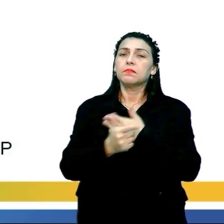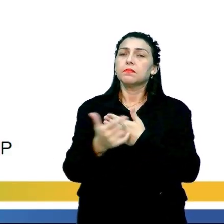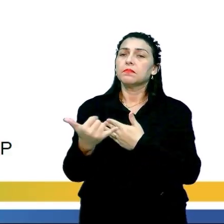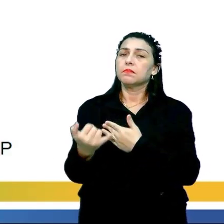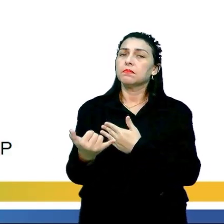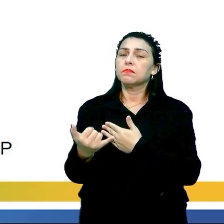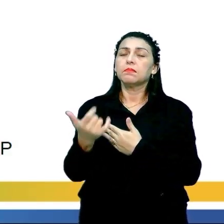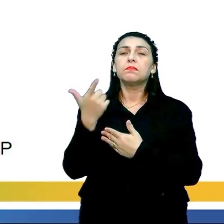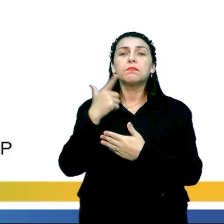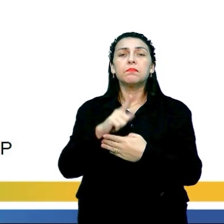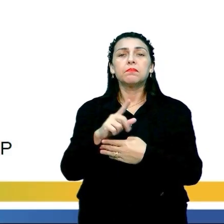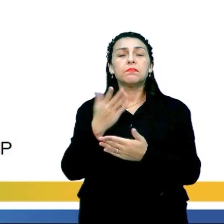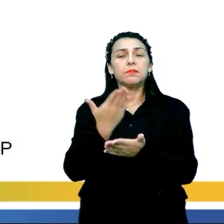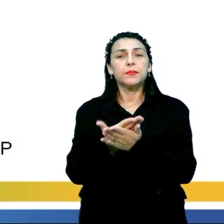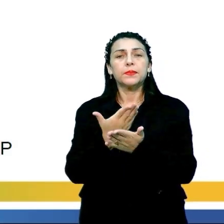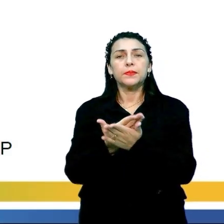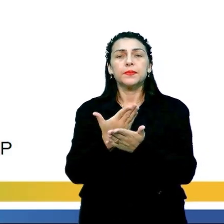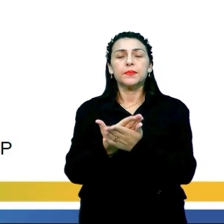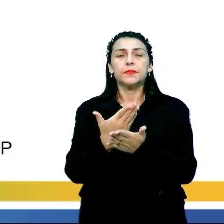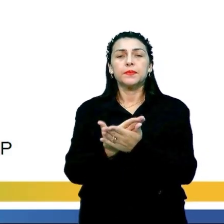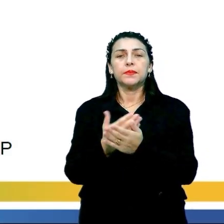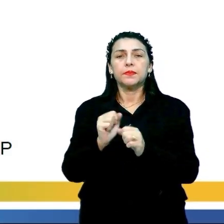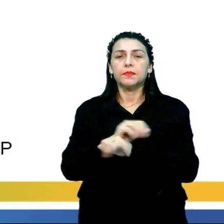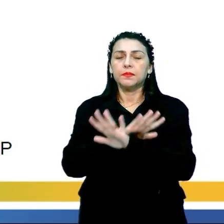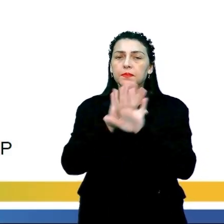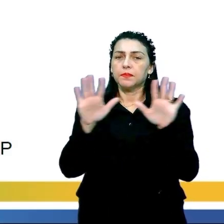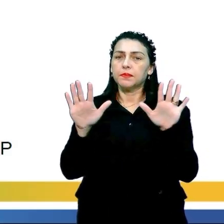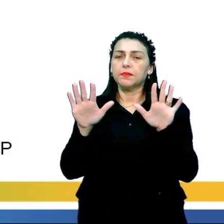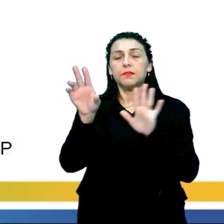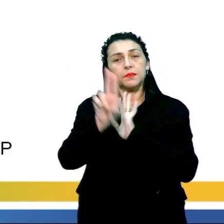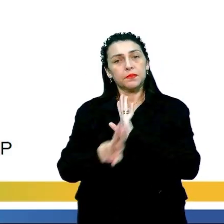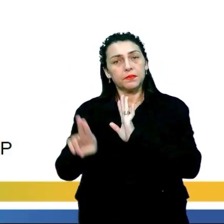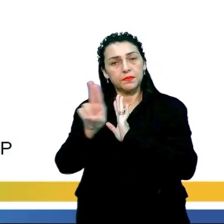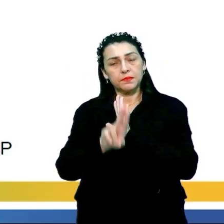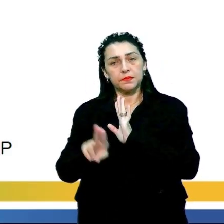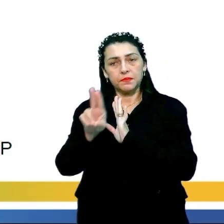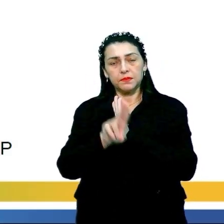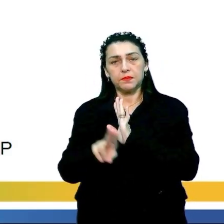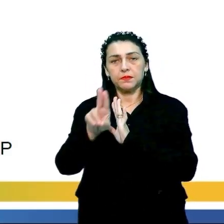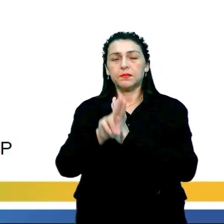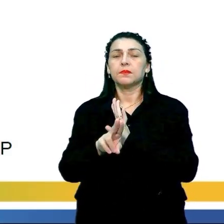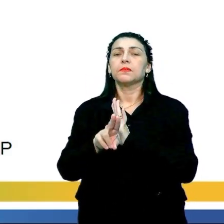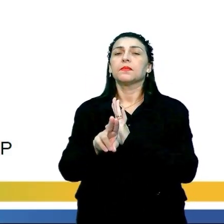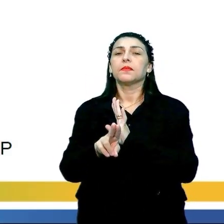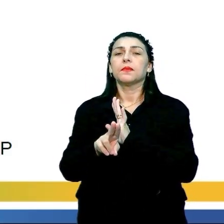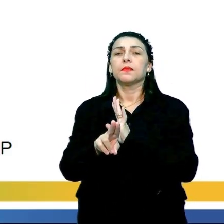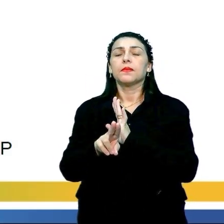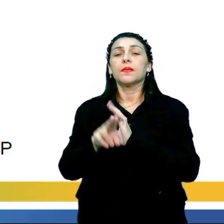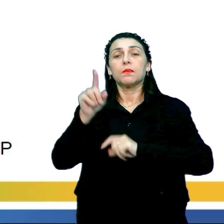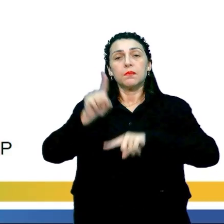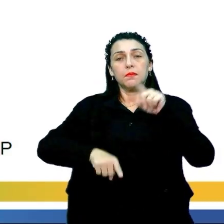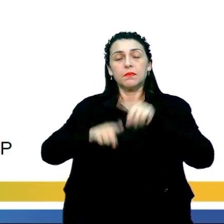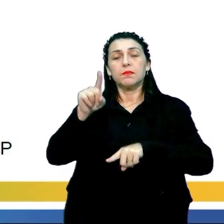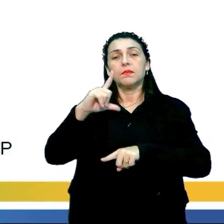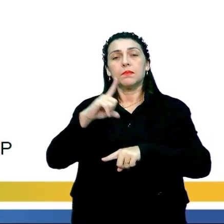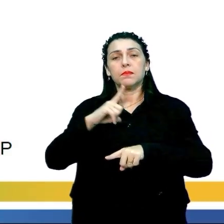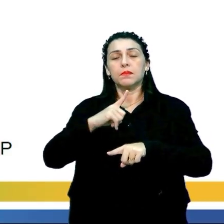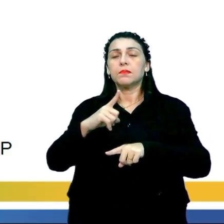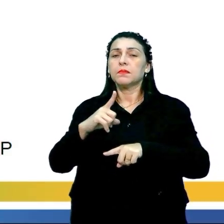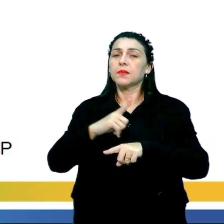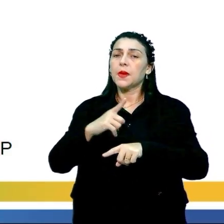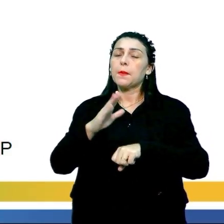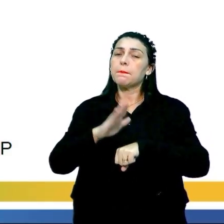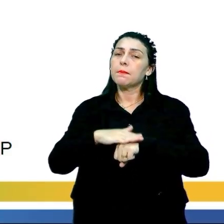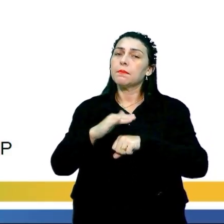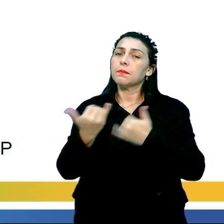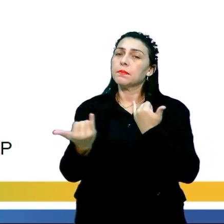mão, para acompanhar as nossas aulas, e, claro, utilizar os recursos que você tem à mão para poder ter mais